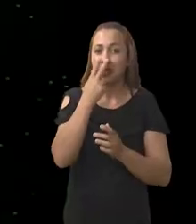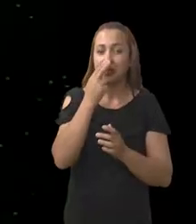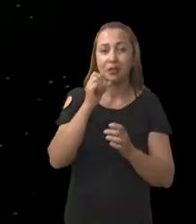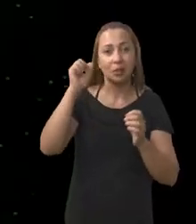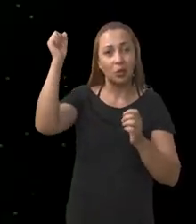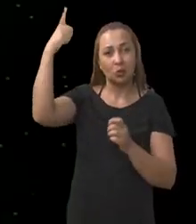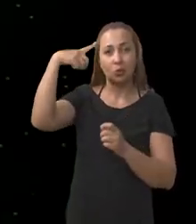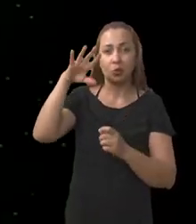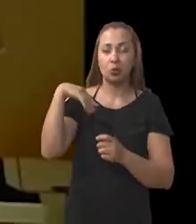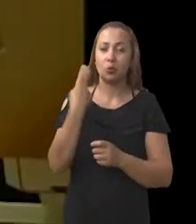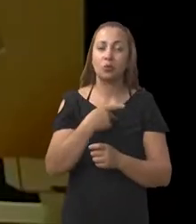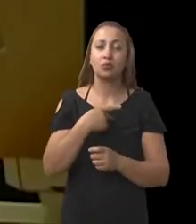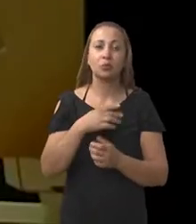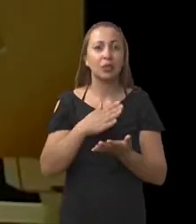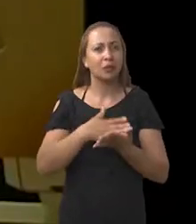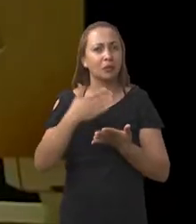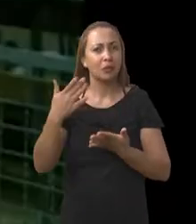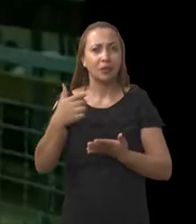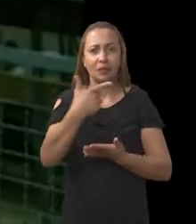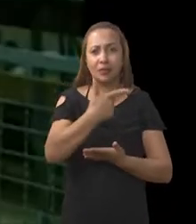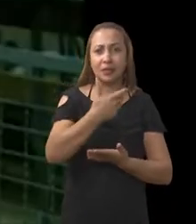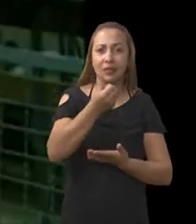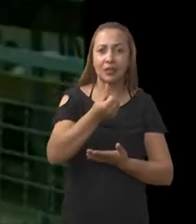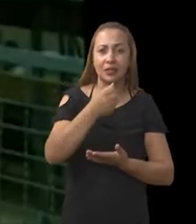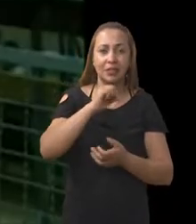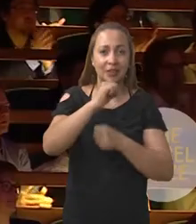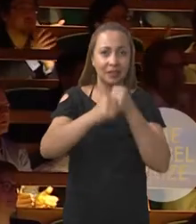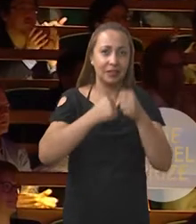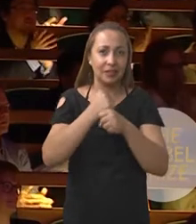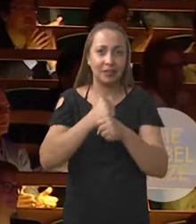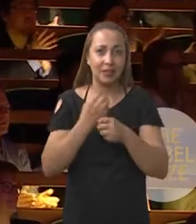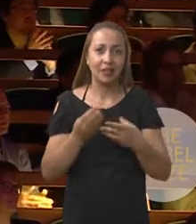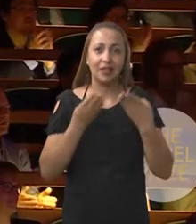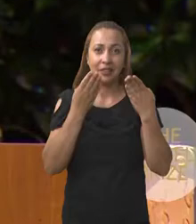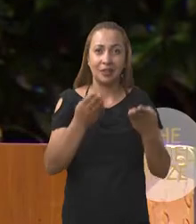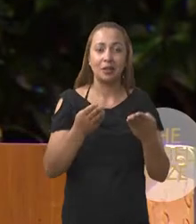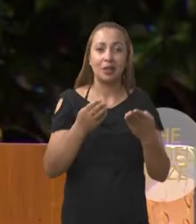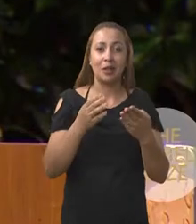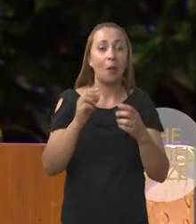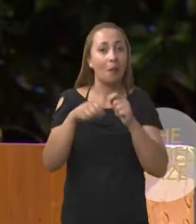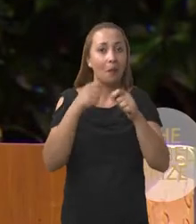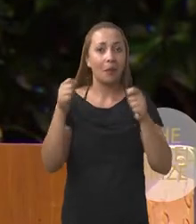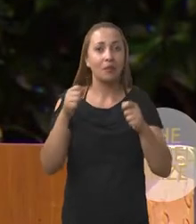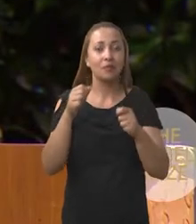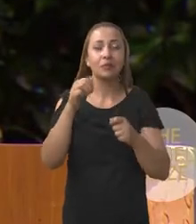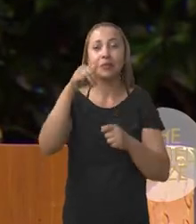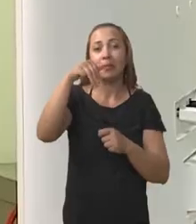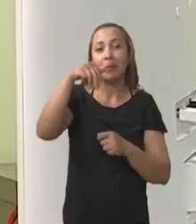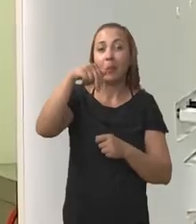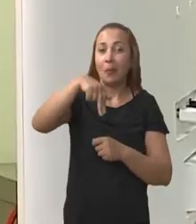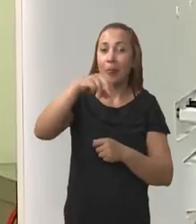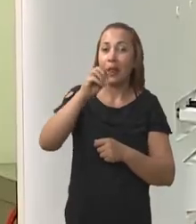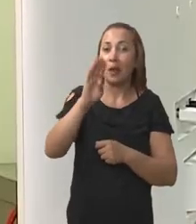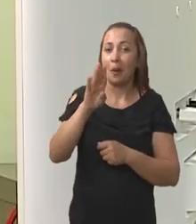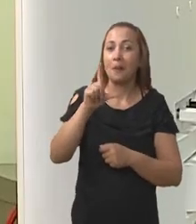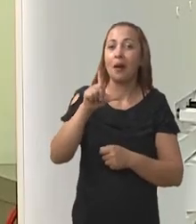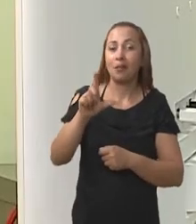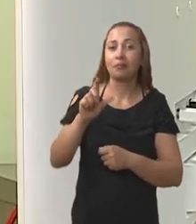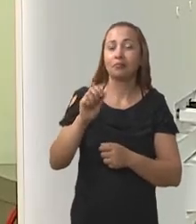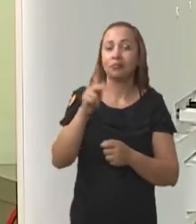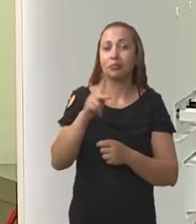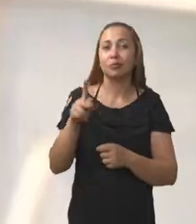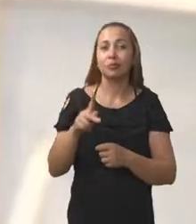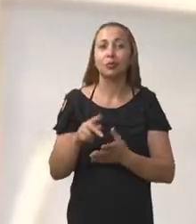Passados 26 anos, desde a descoberta que rendeu um prêmio Nobel ao pesquisador Michel Maior, o professor José